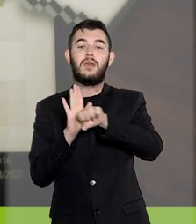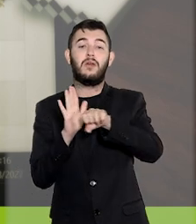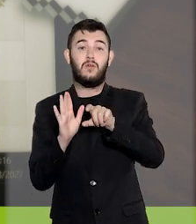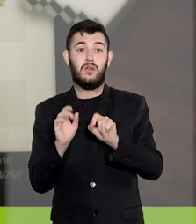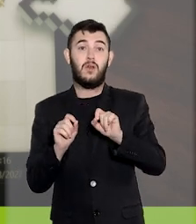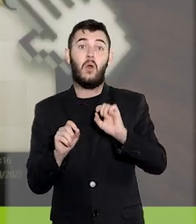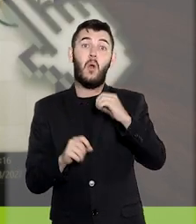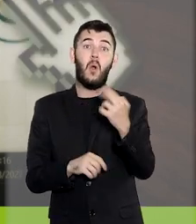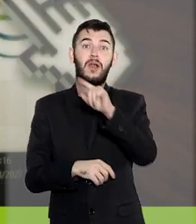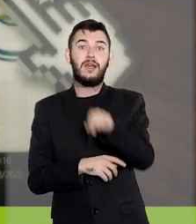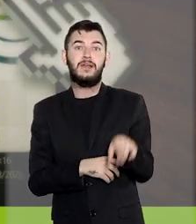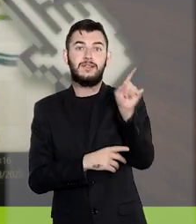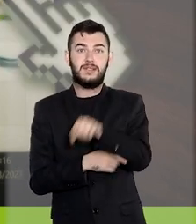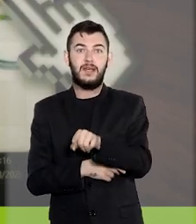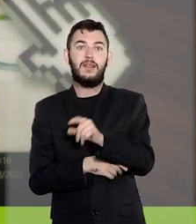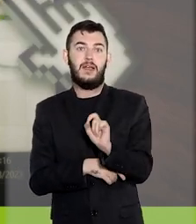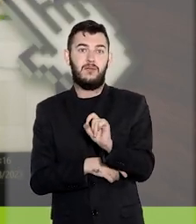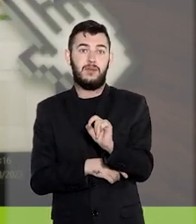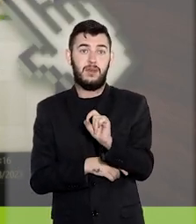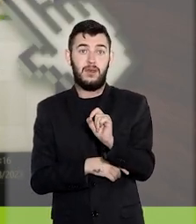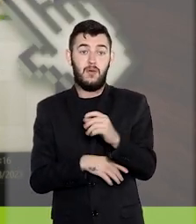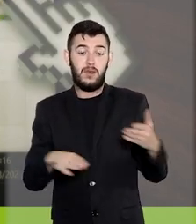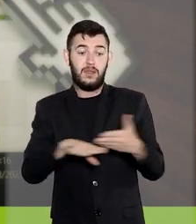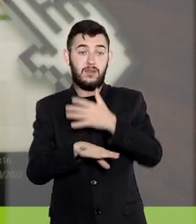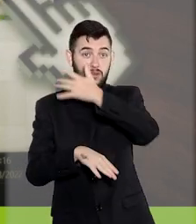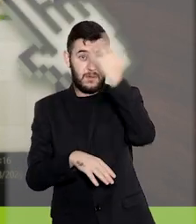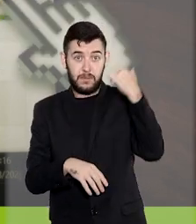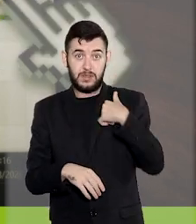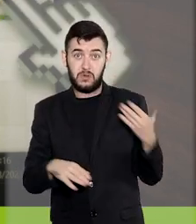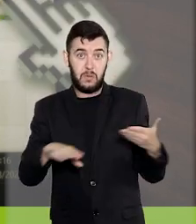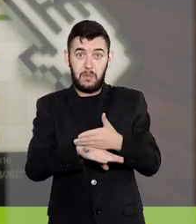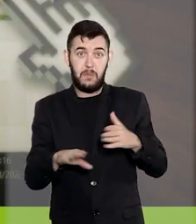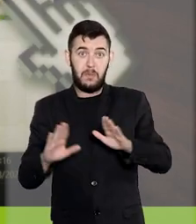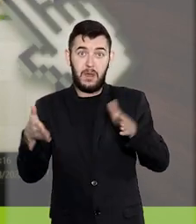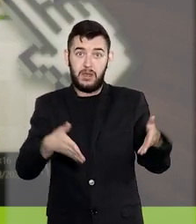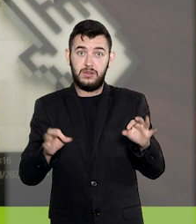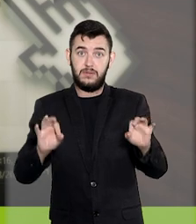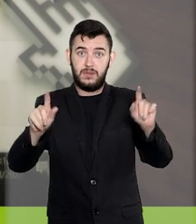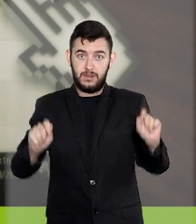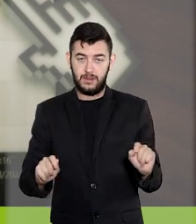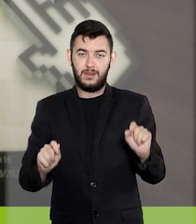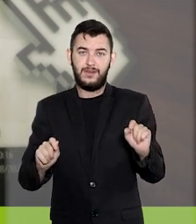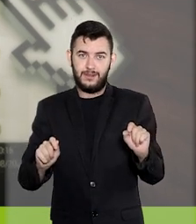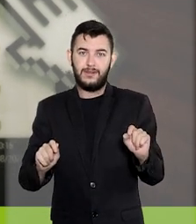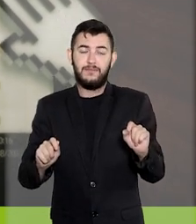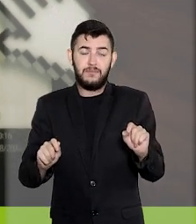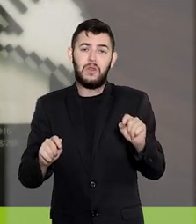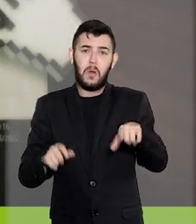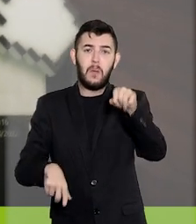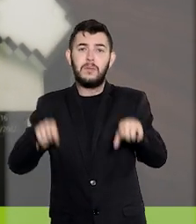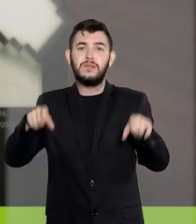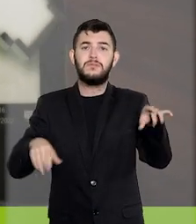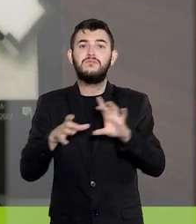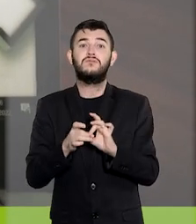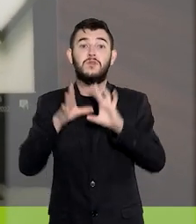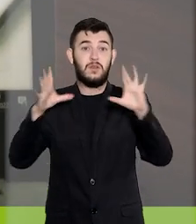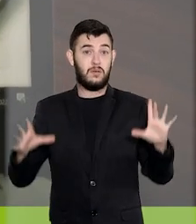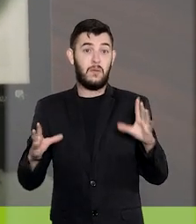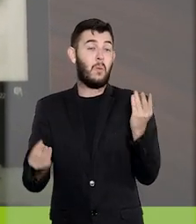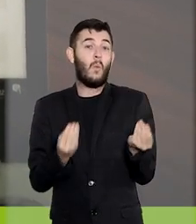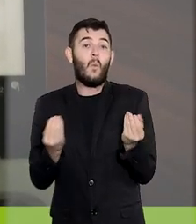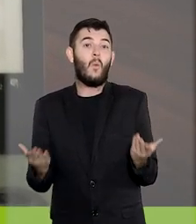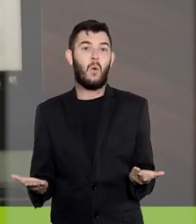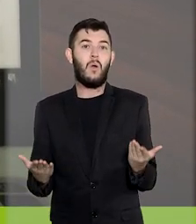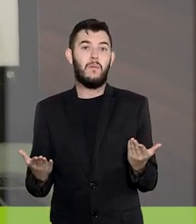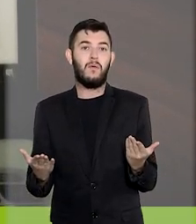meio deste ícone e cancelar uma credencial inativa, clicando aqui. As opções estarão disponíveis